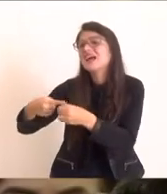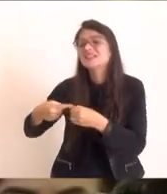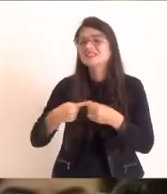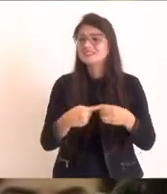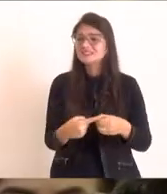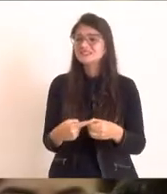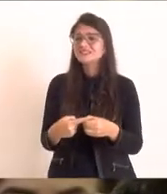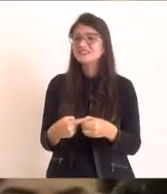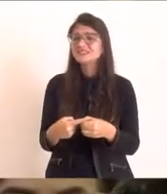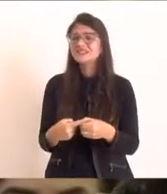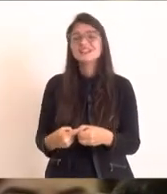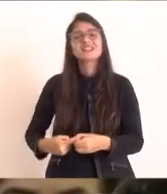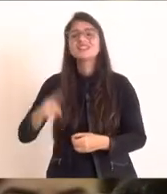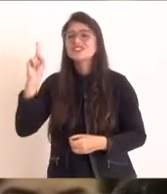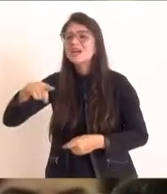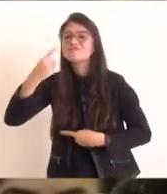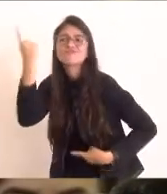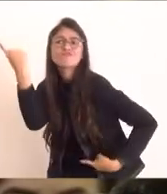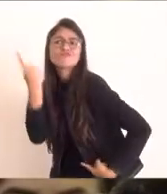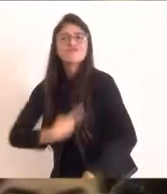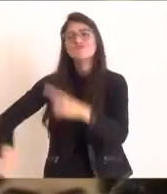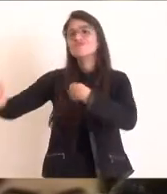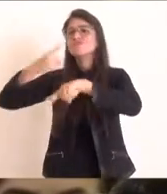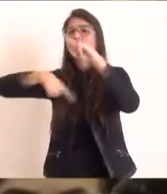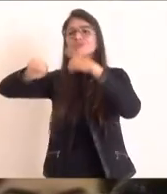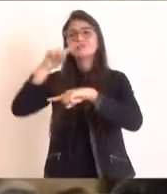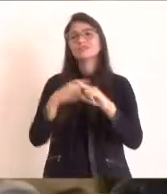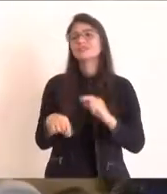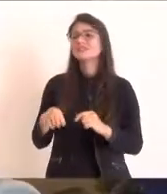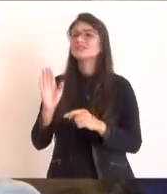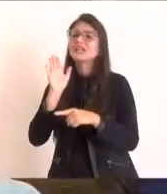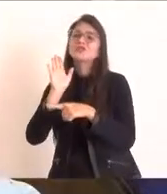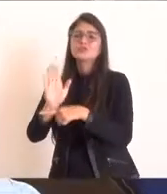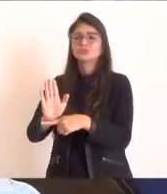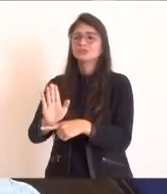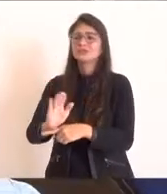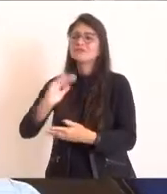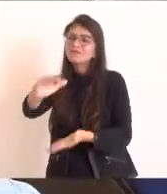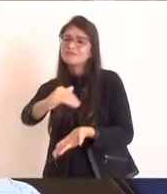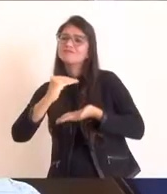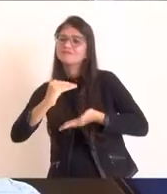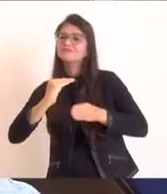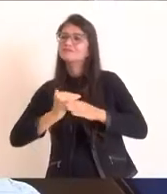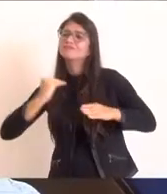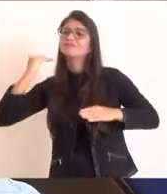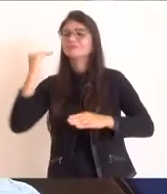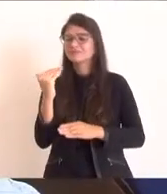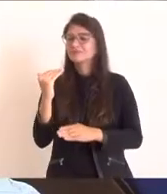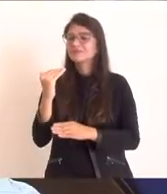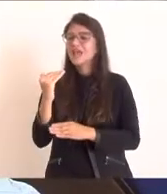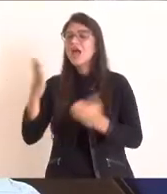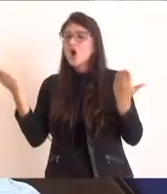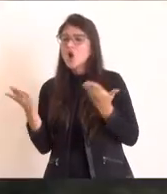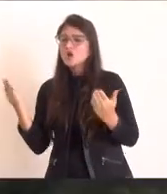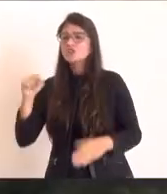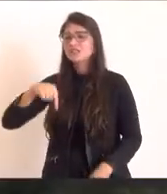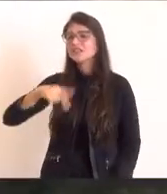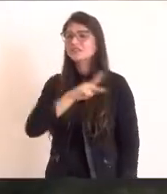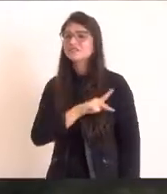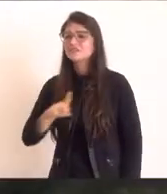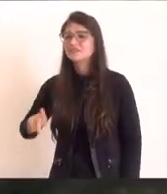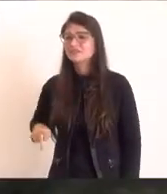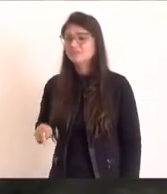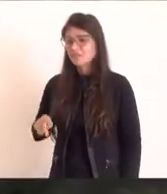teve um sucesso enorme nessa participação do Fundo Soberano. Aí nós estamos presentes aqui, o nosso prefeito Fabiano Horta, lá de